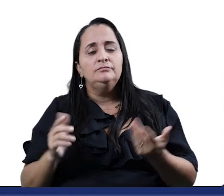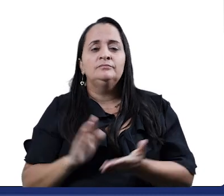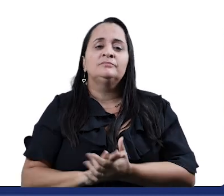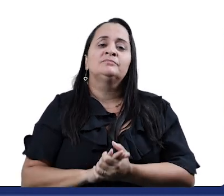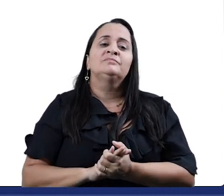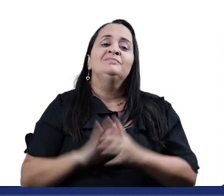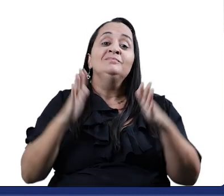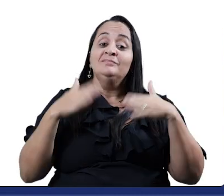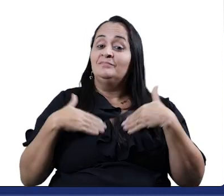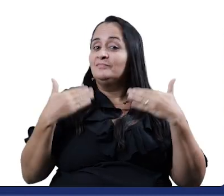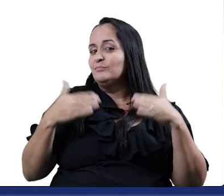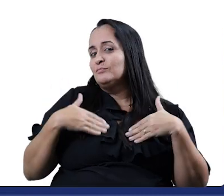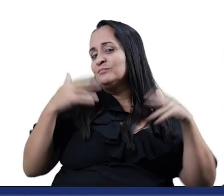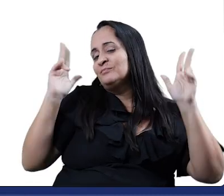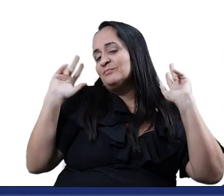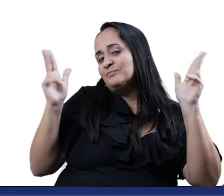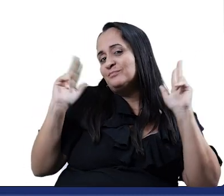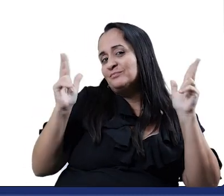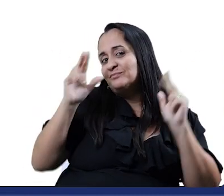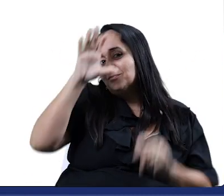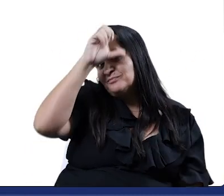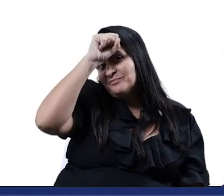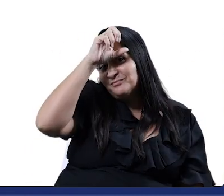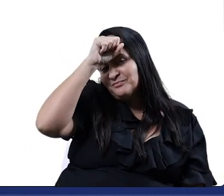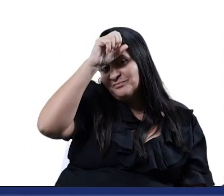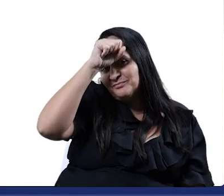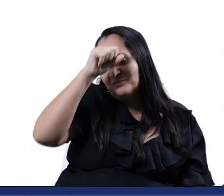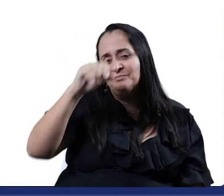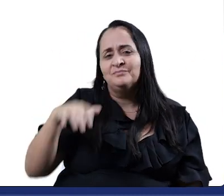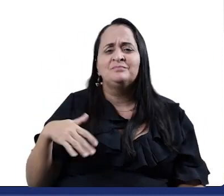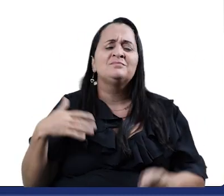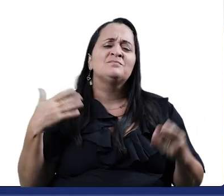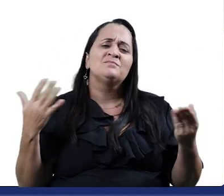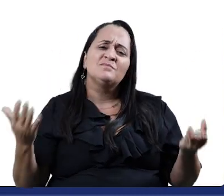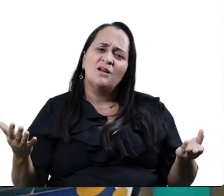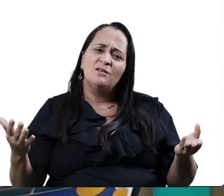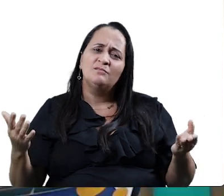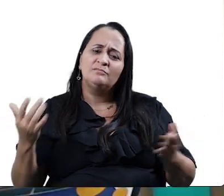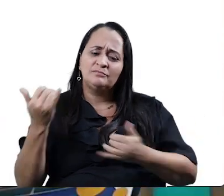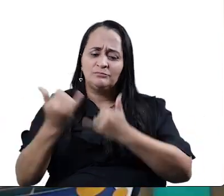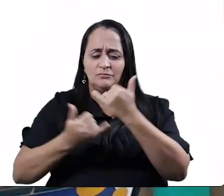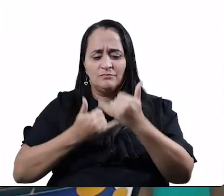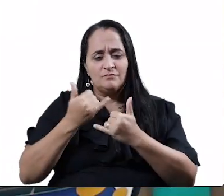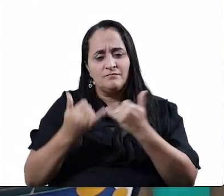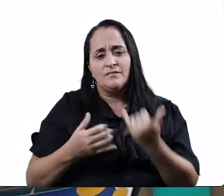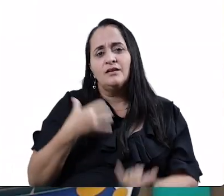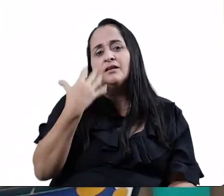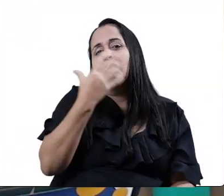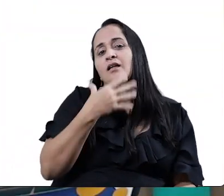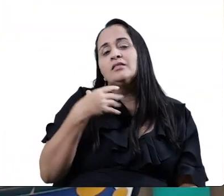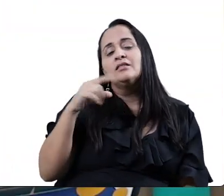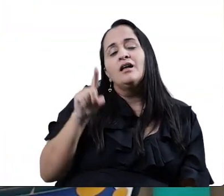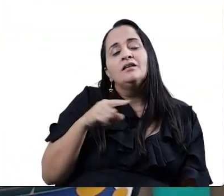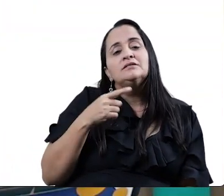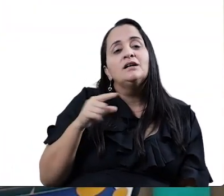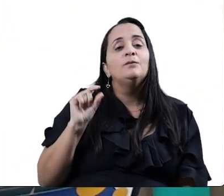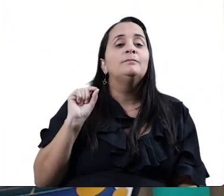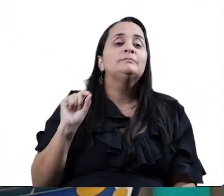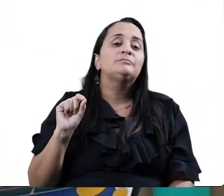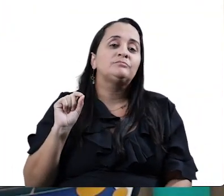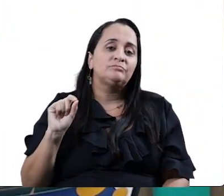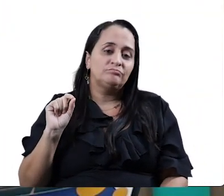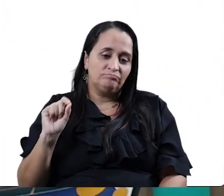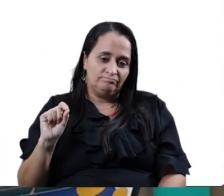divertir e aprender ao mesmo tempo. Viu? Então, o que é uma brincadeira cantada, Pró? Brincadeiras